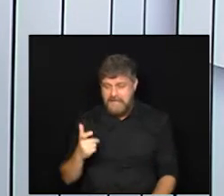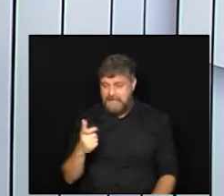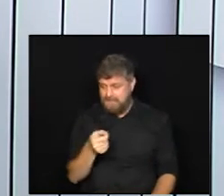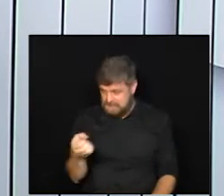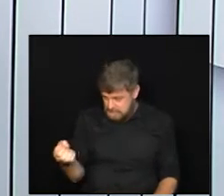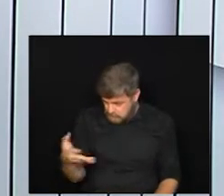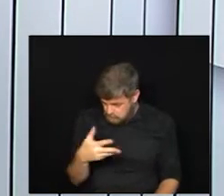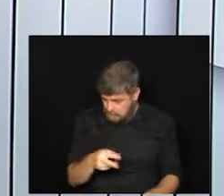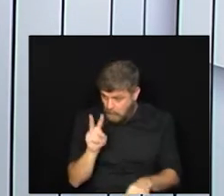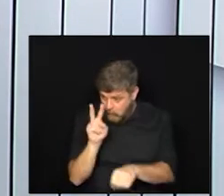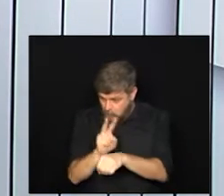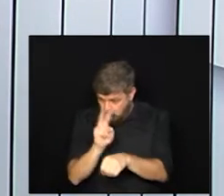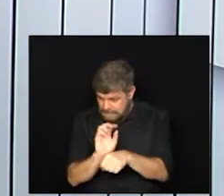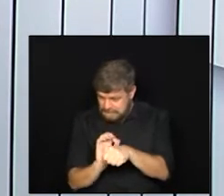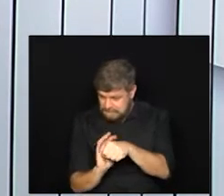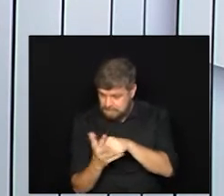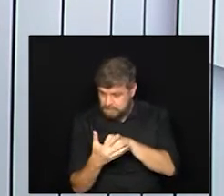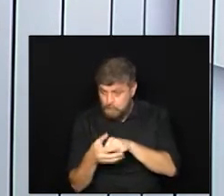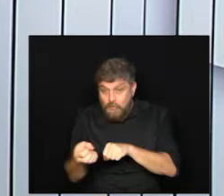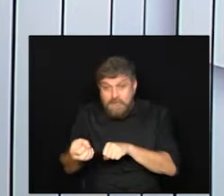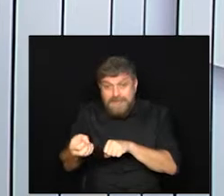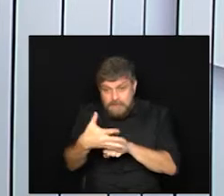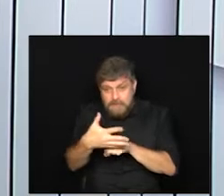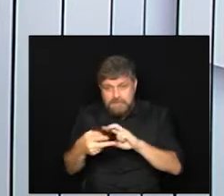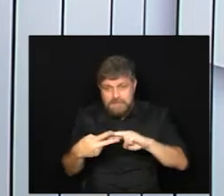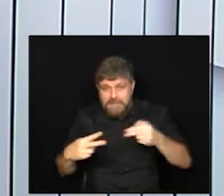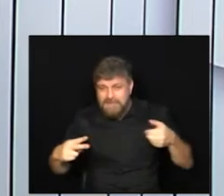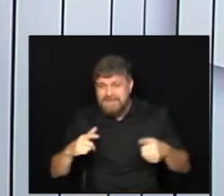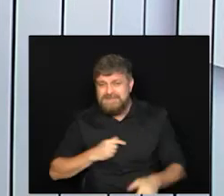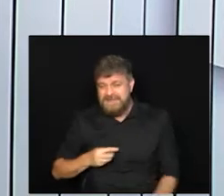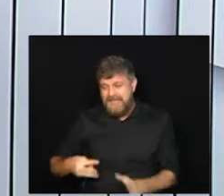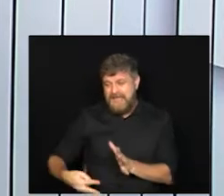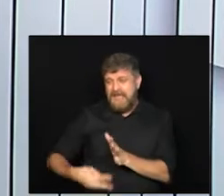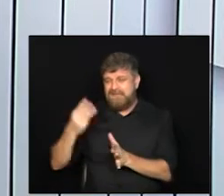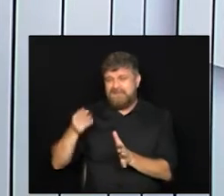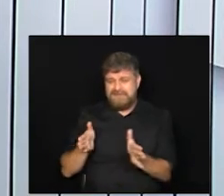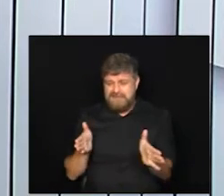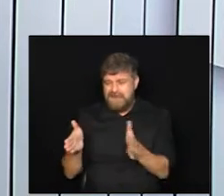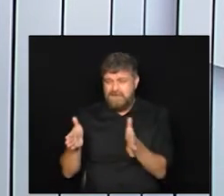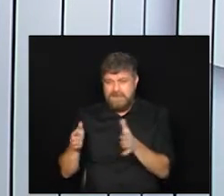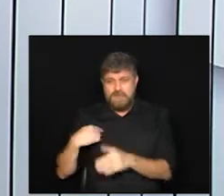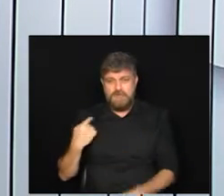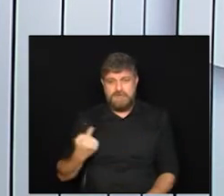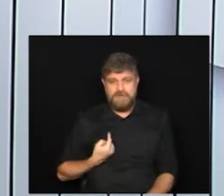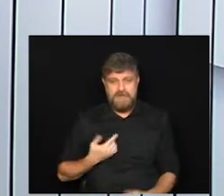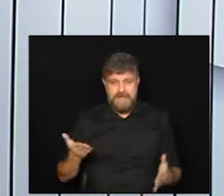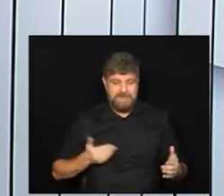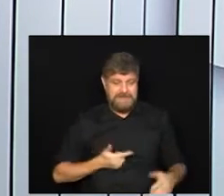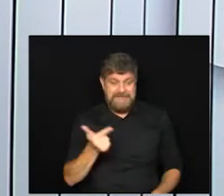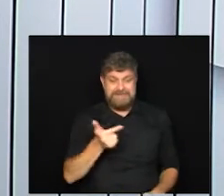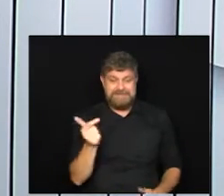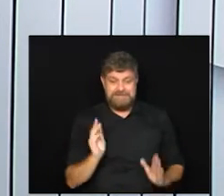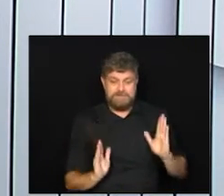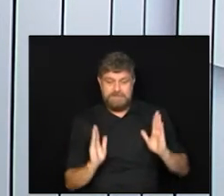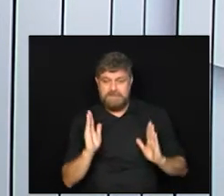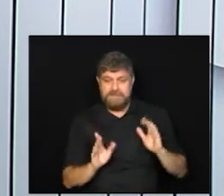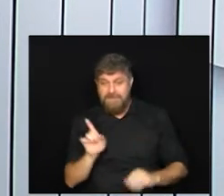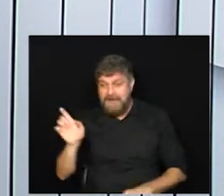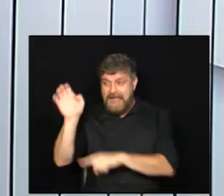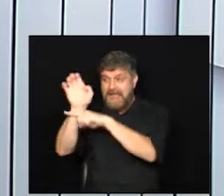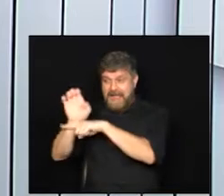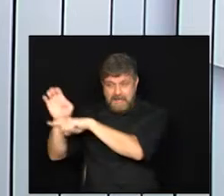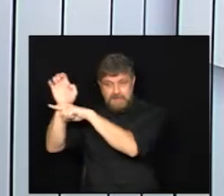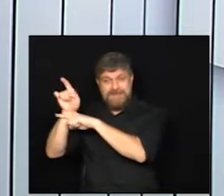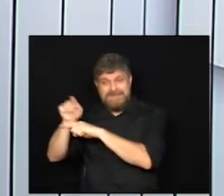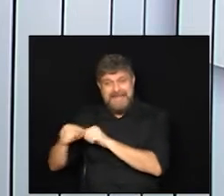protegem contra essas cepas e se vier uma terceira onda porque agora dizem que nós estamos na segunda onda na Europa já